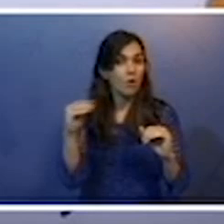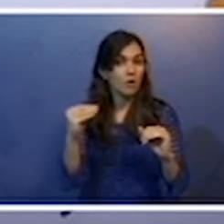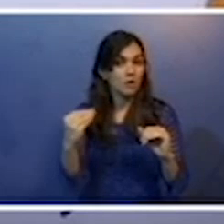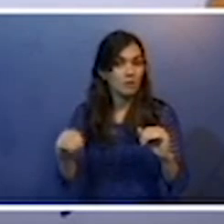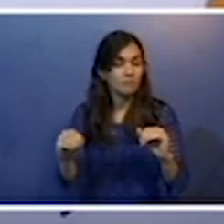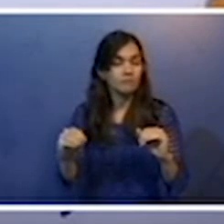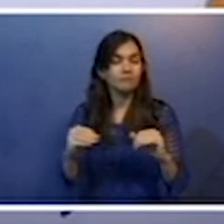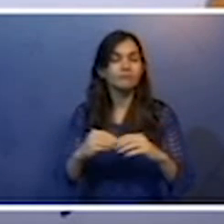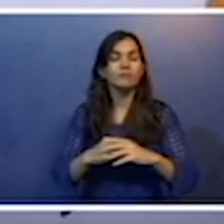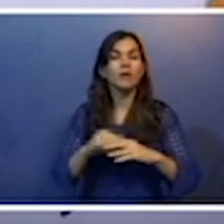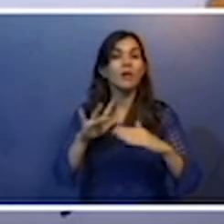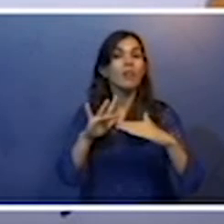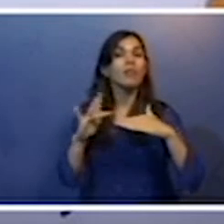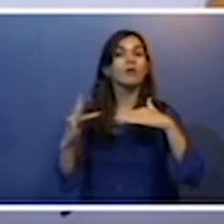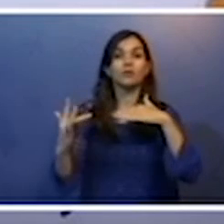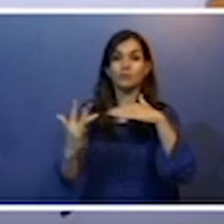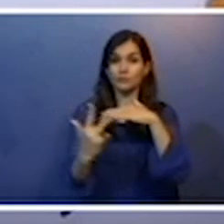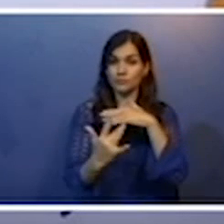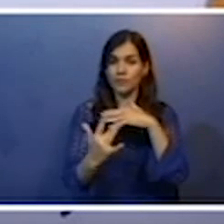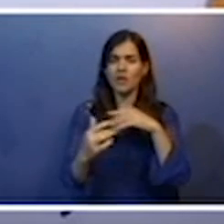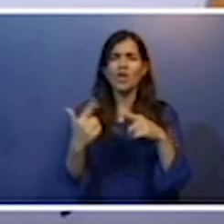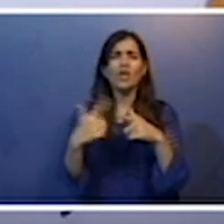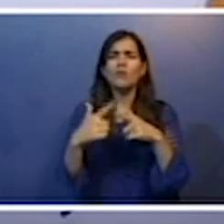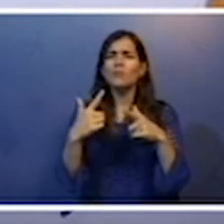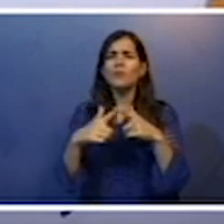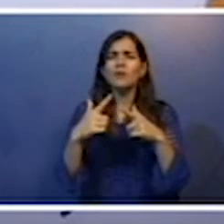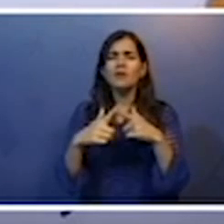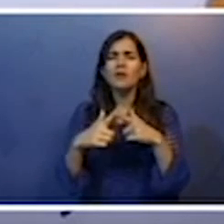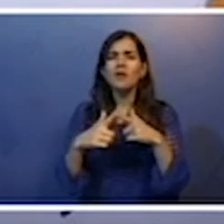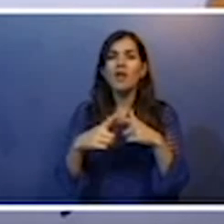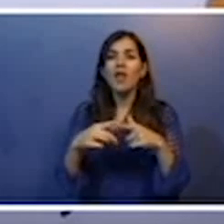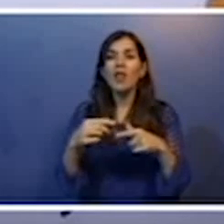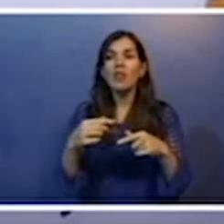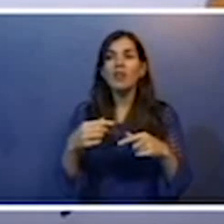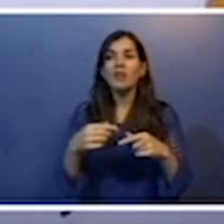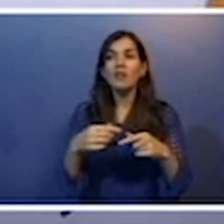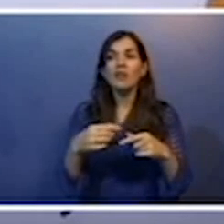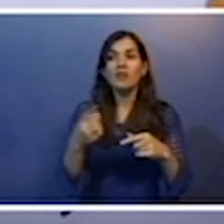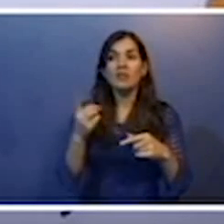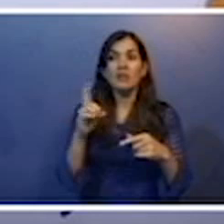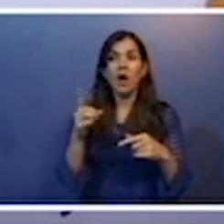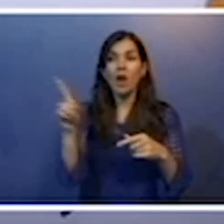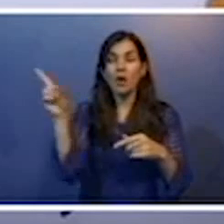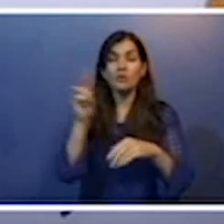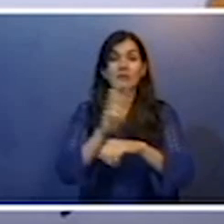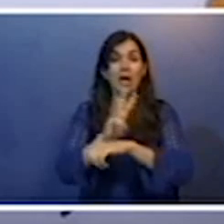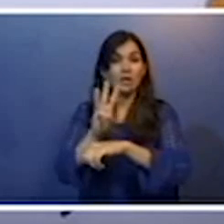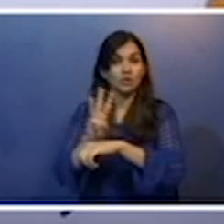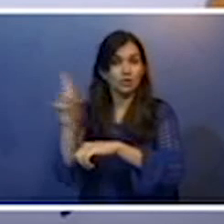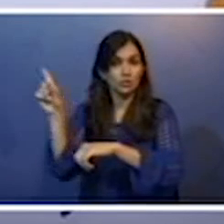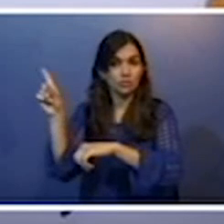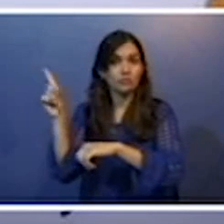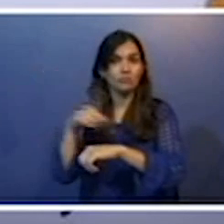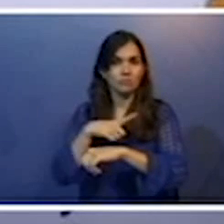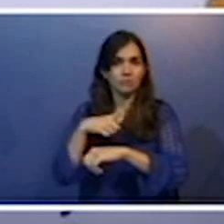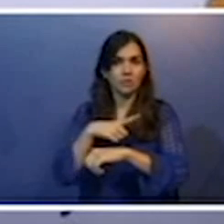A leitura do texto, Por que as músicas não saem da nossa cabeça, foi retirada desse site, tá, pessoal?